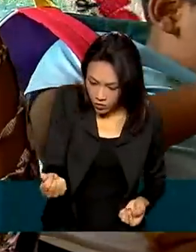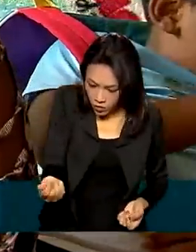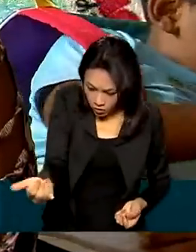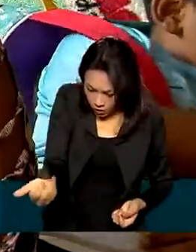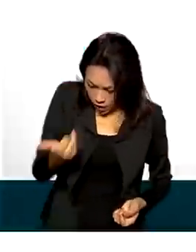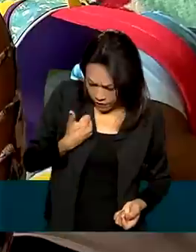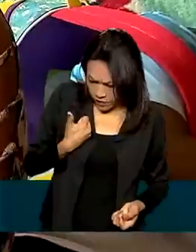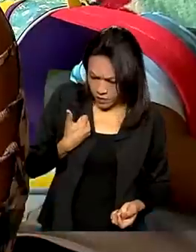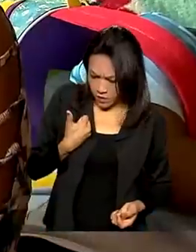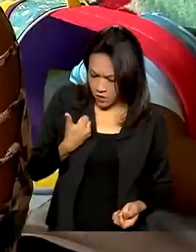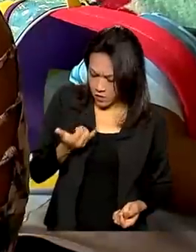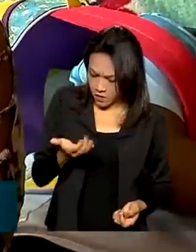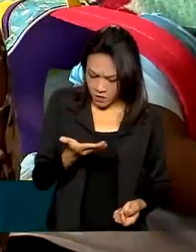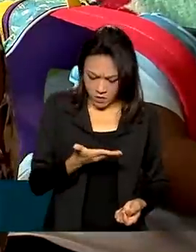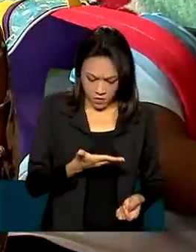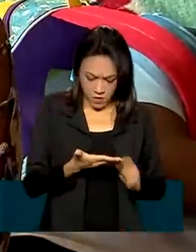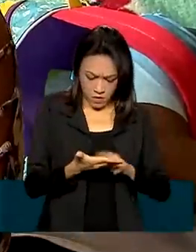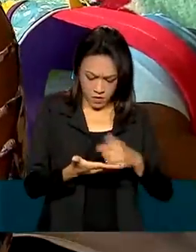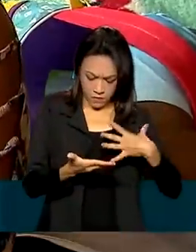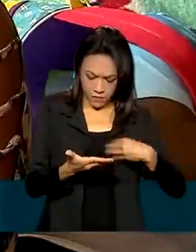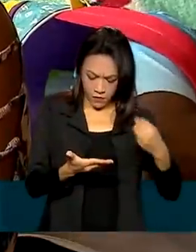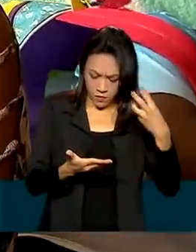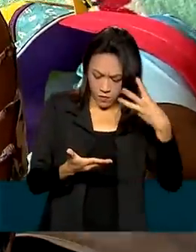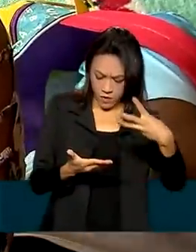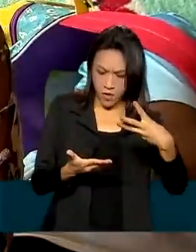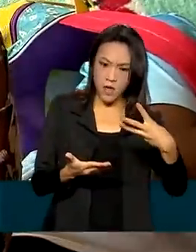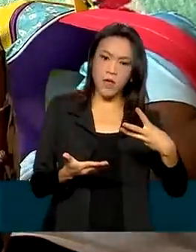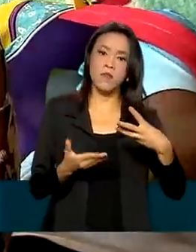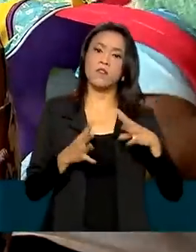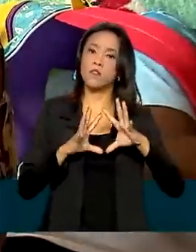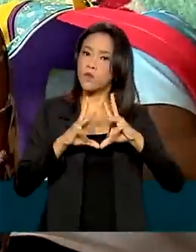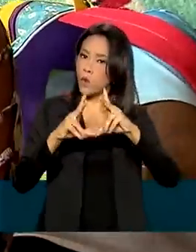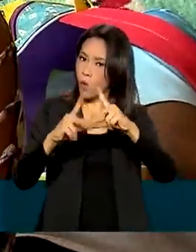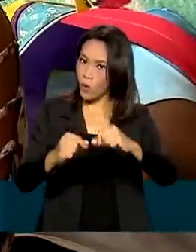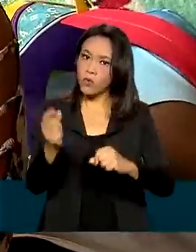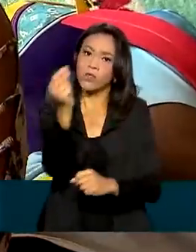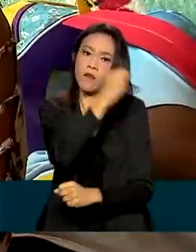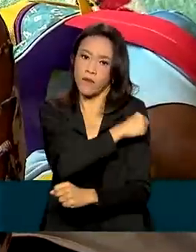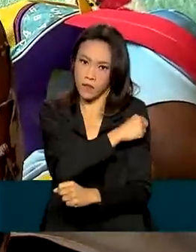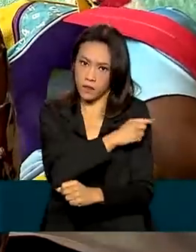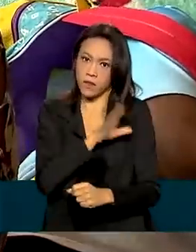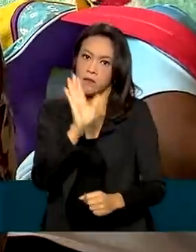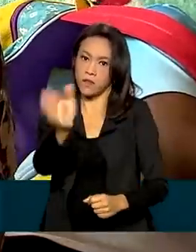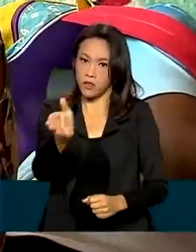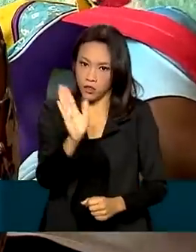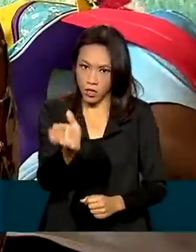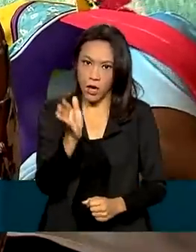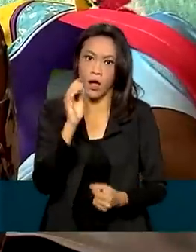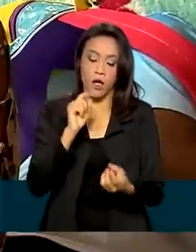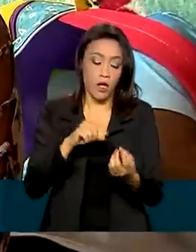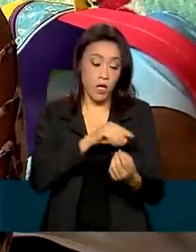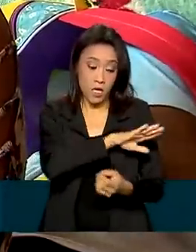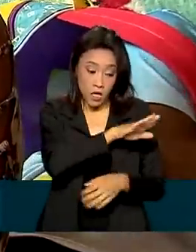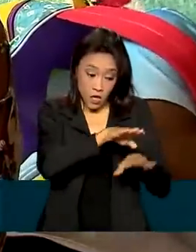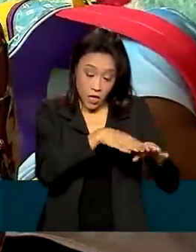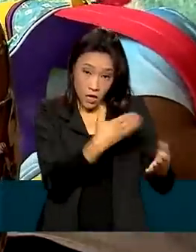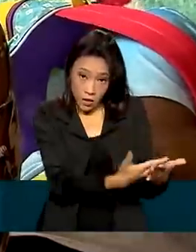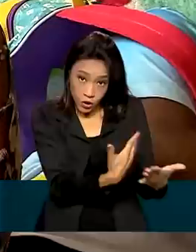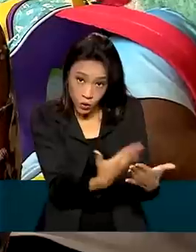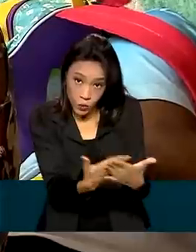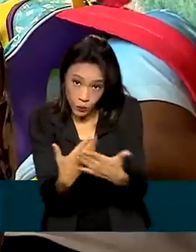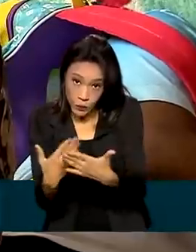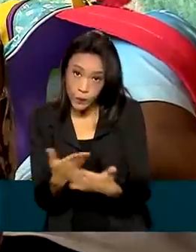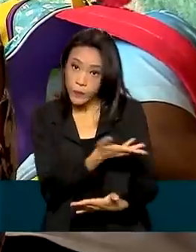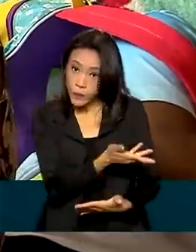avisando. Eu tenho três filhos, todos estão com vacina em dias. Todos que estudam estão